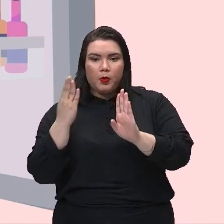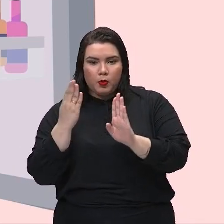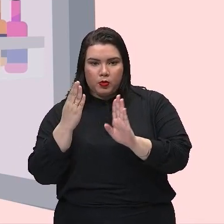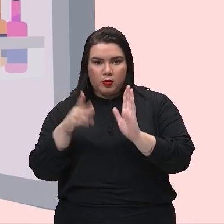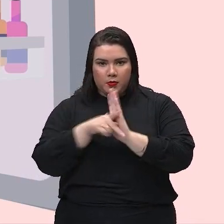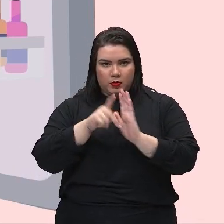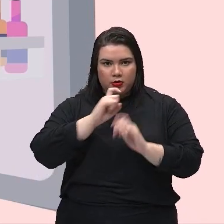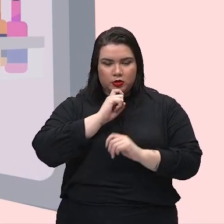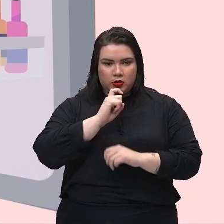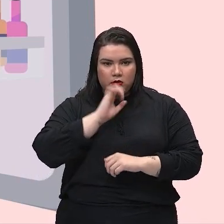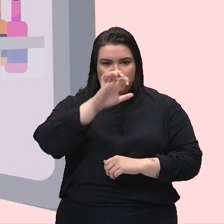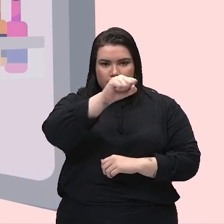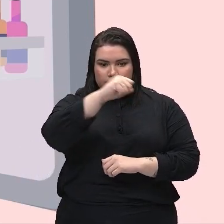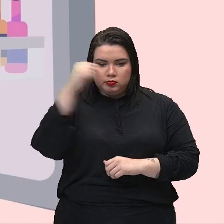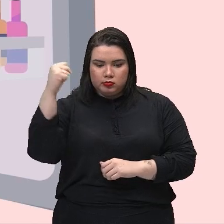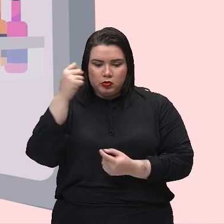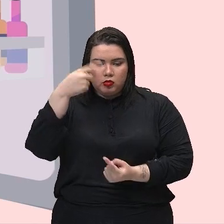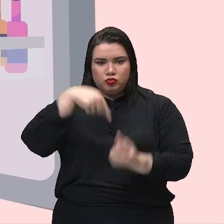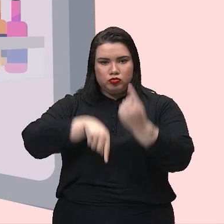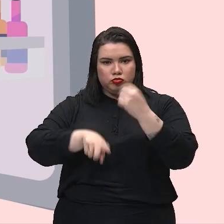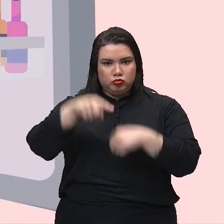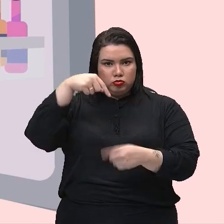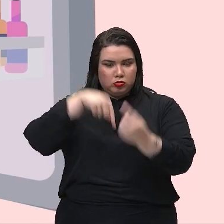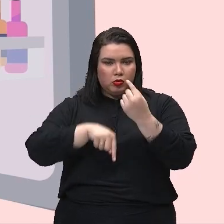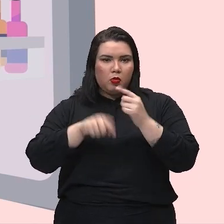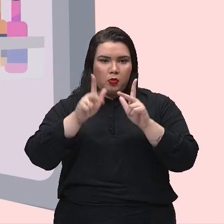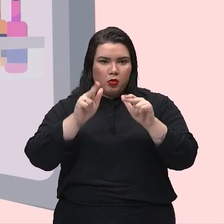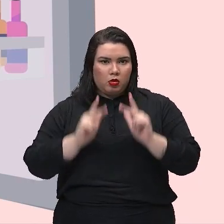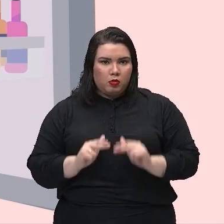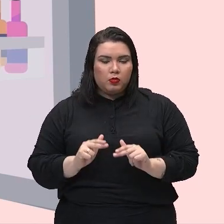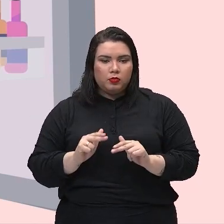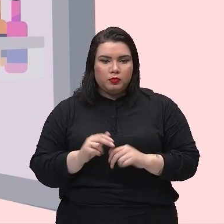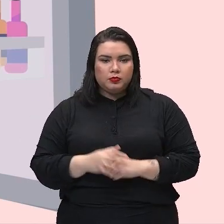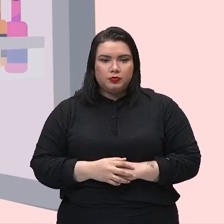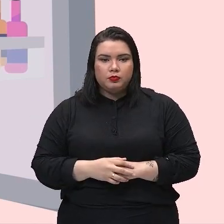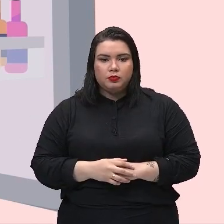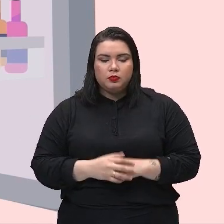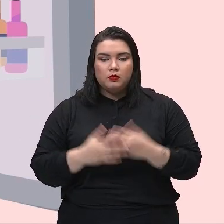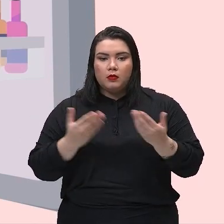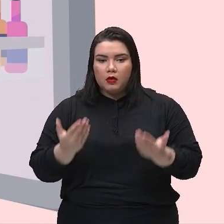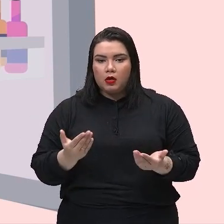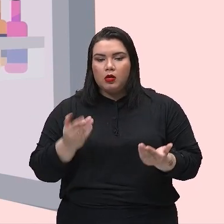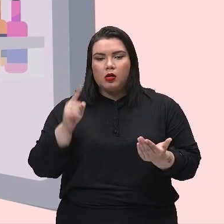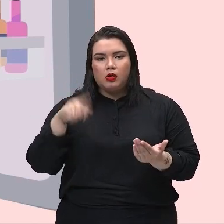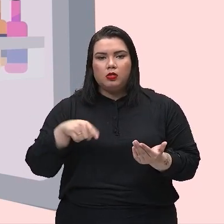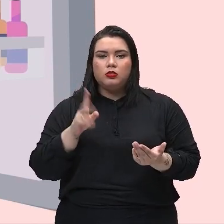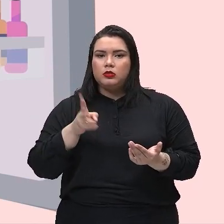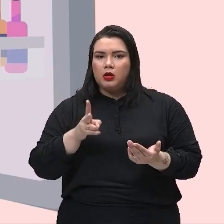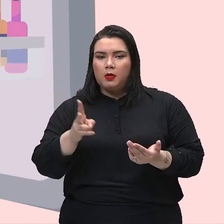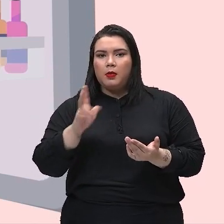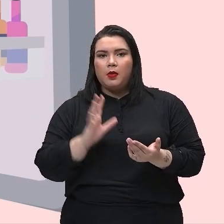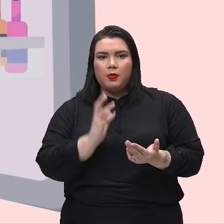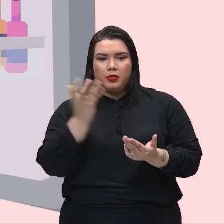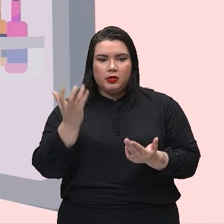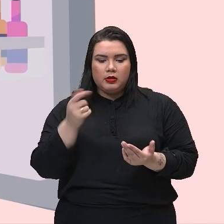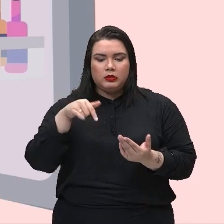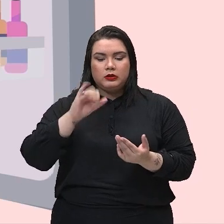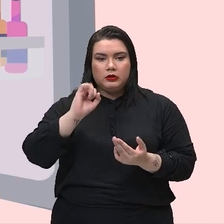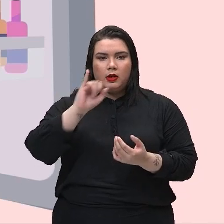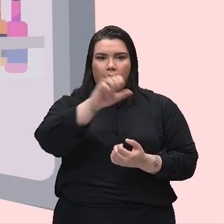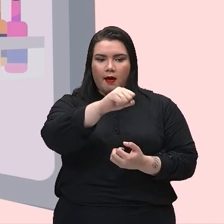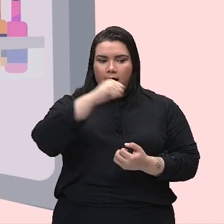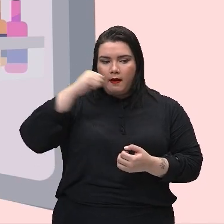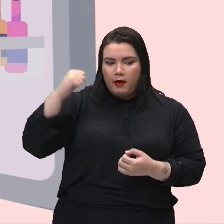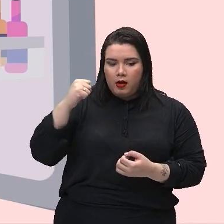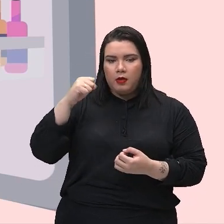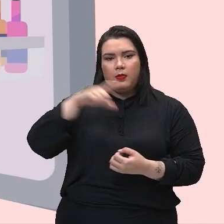ela ocorre tudo no mesmo espaço, tá bom? Então, acontece continuamente essa transferência de calor, e